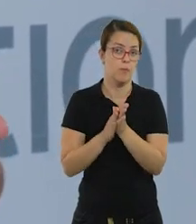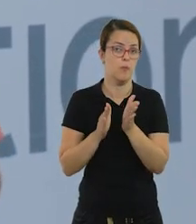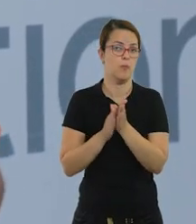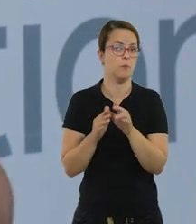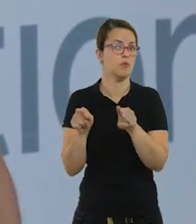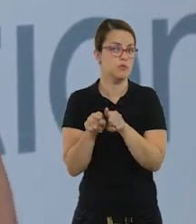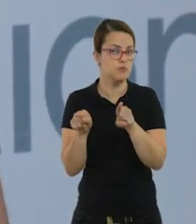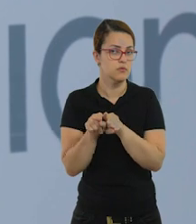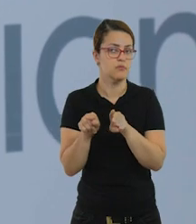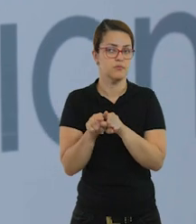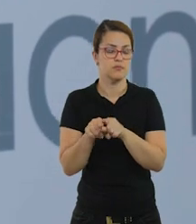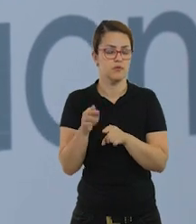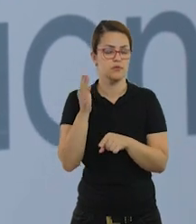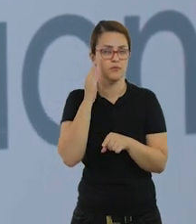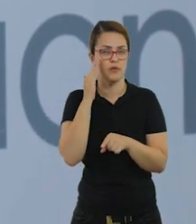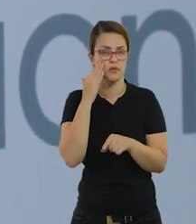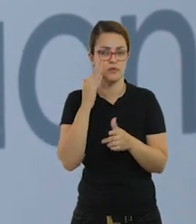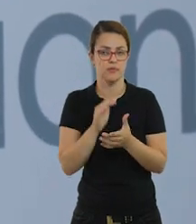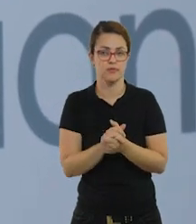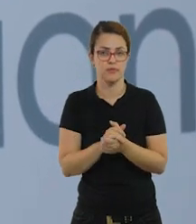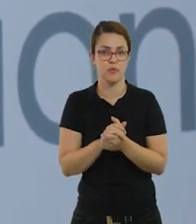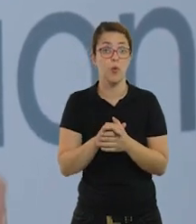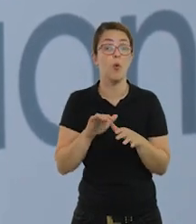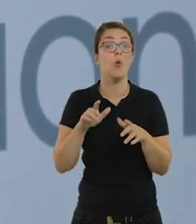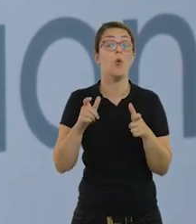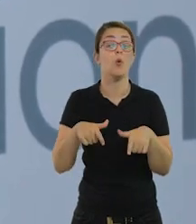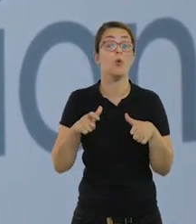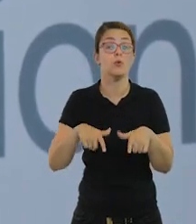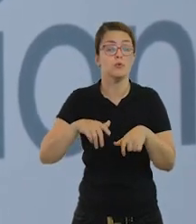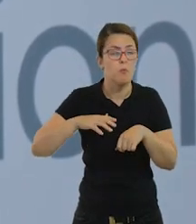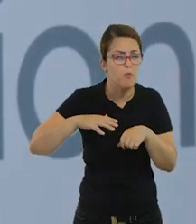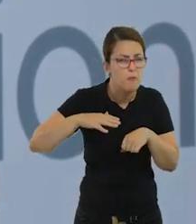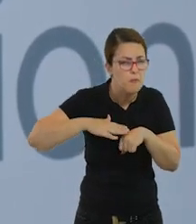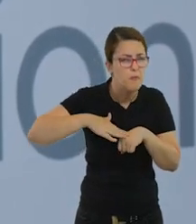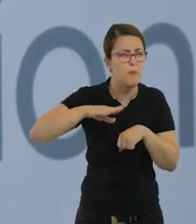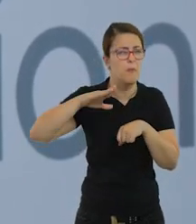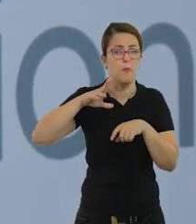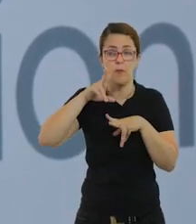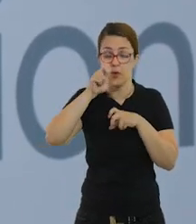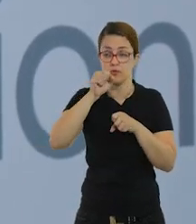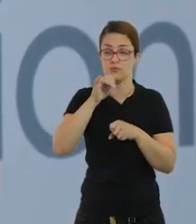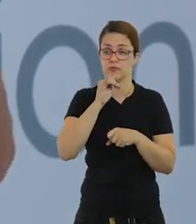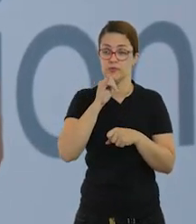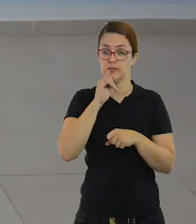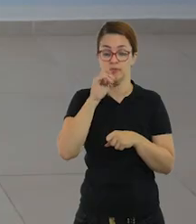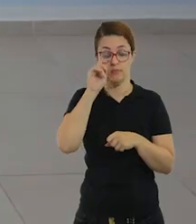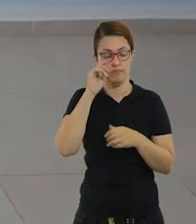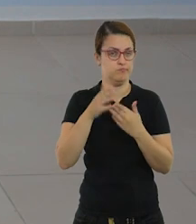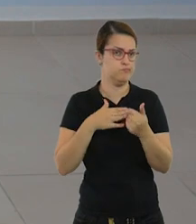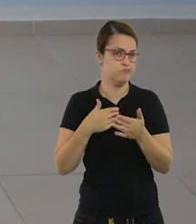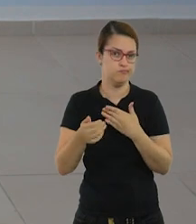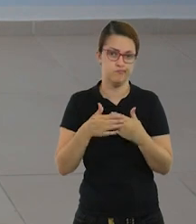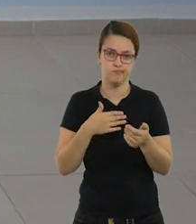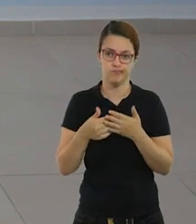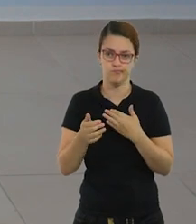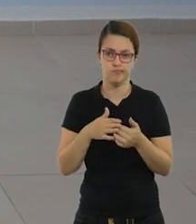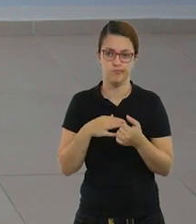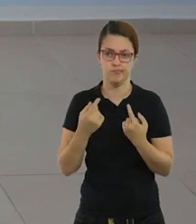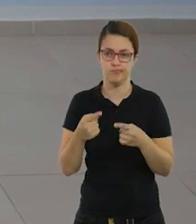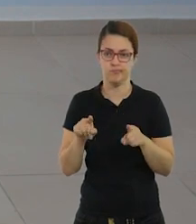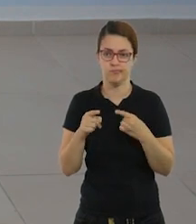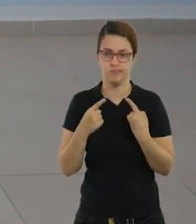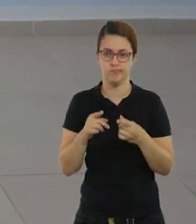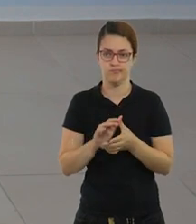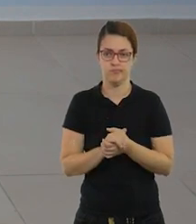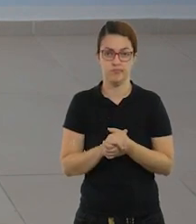palmas, tá? E para isso, a gente precisa entender aonde está a batida mais forte dentro da música. Vamos dar um exemplo de uma música qualquer que, com certeza,